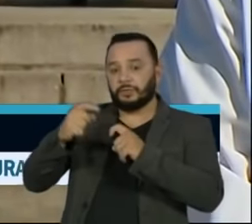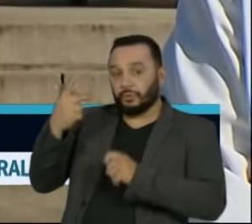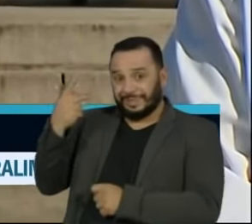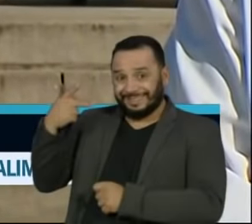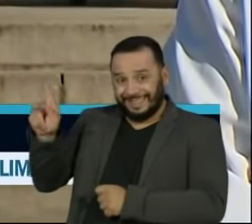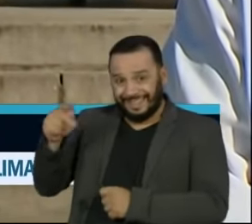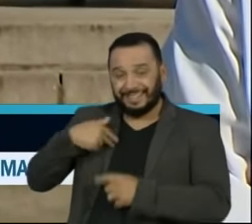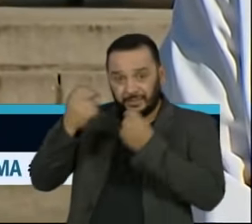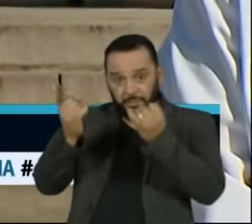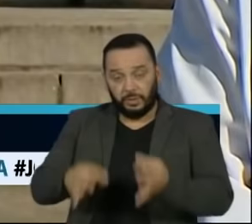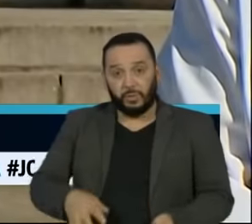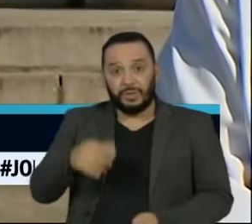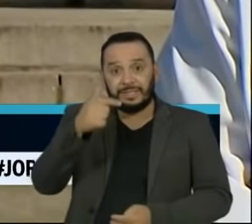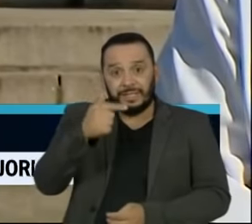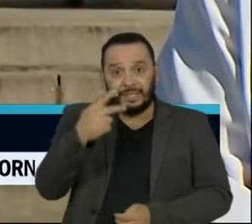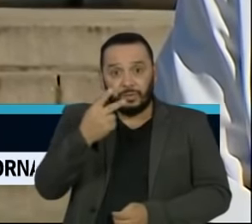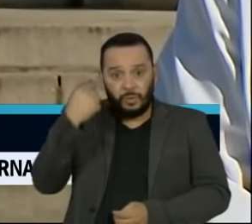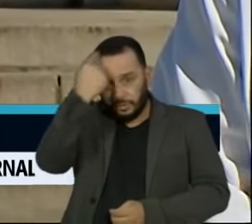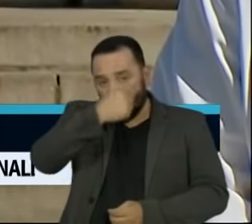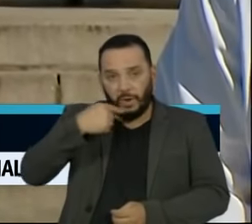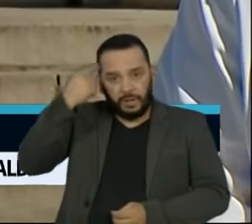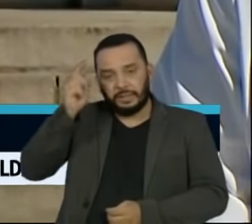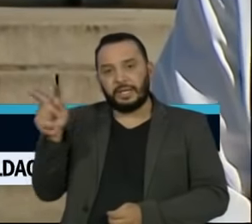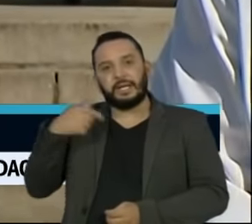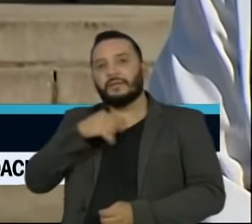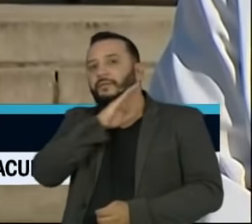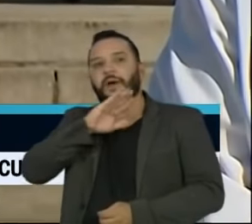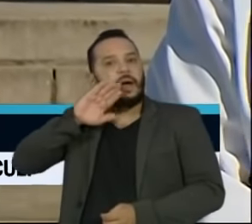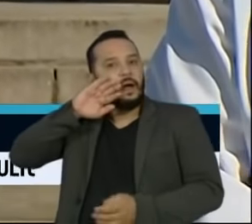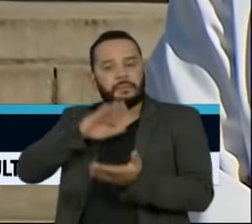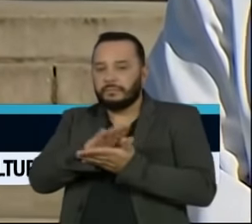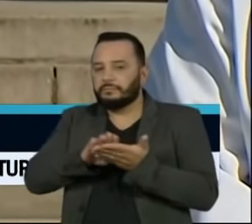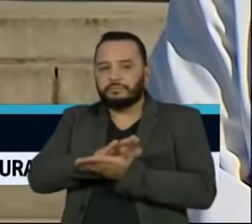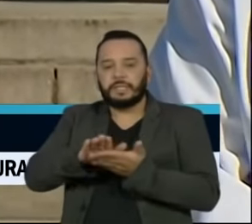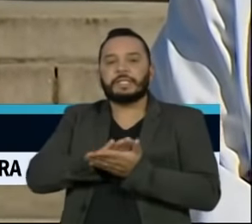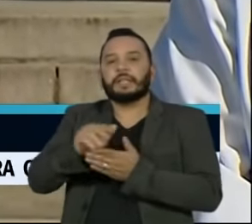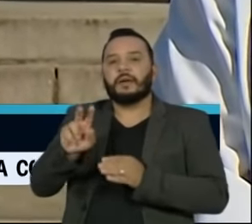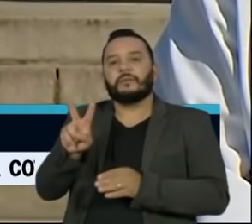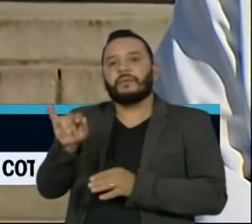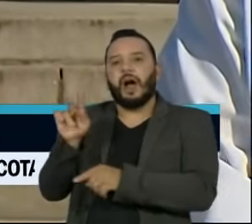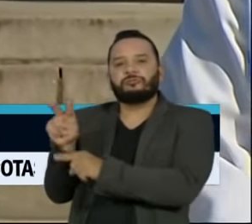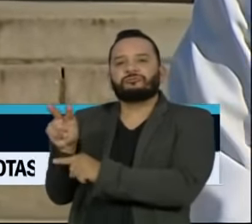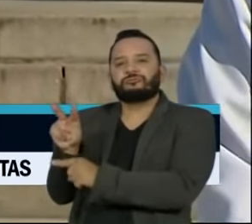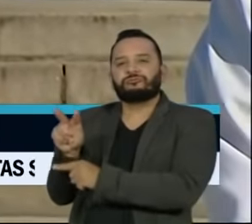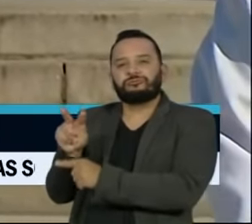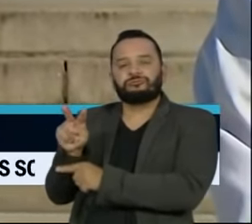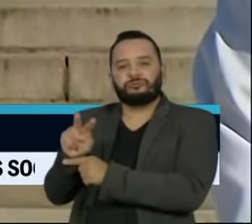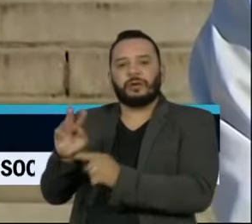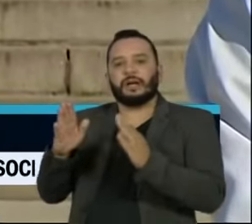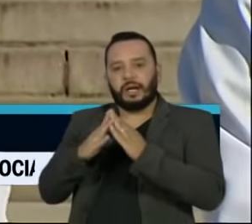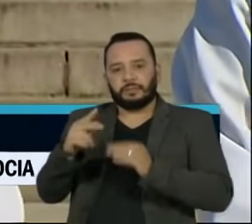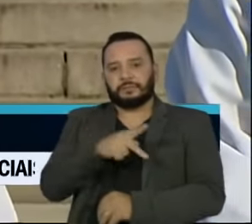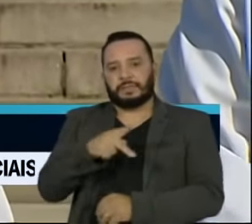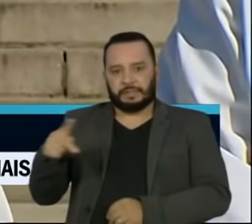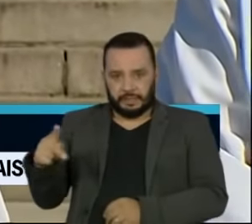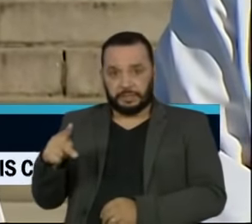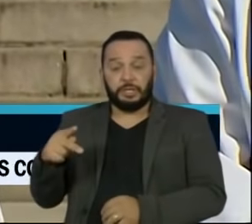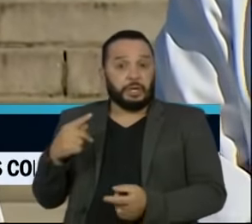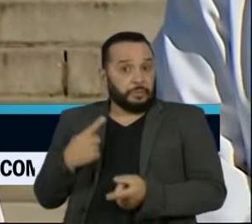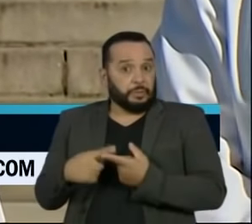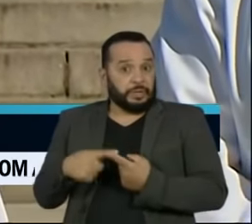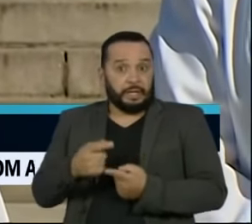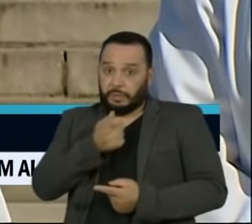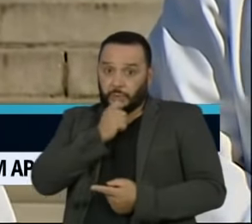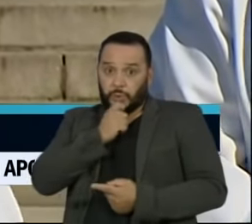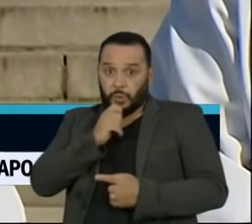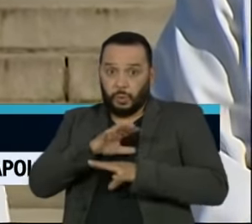que há 72 horas ele não apresentava febre e vai ser monitorado o tempo todo na residência oficial, já que ainda não